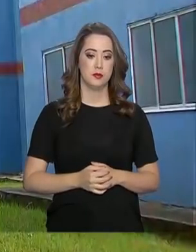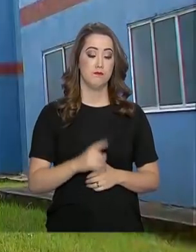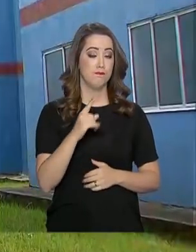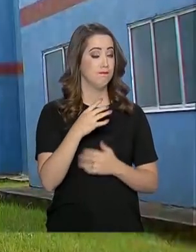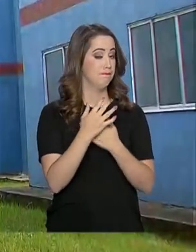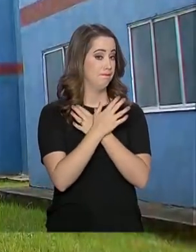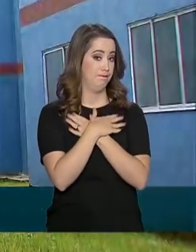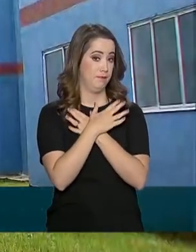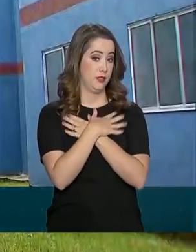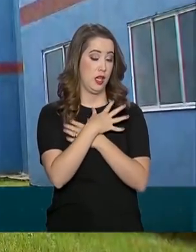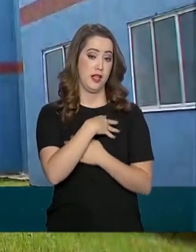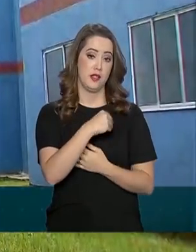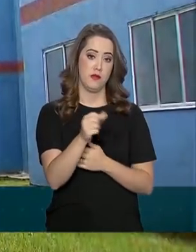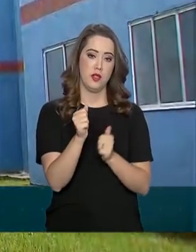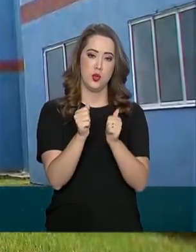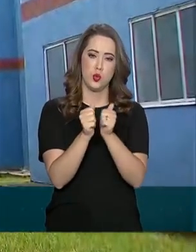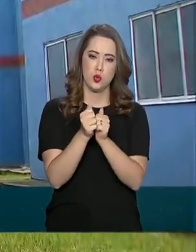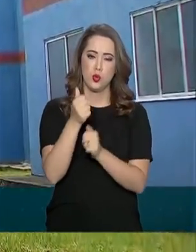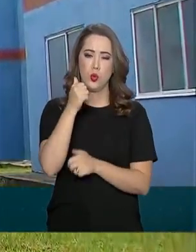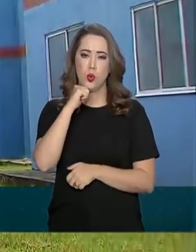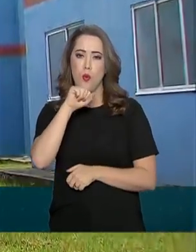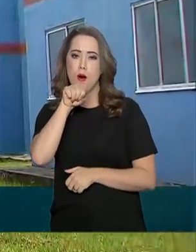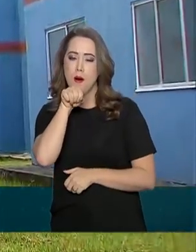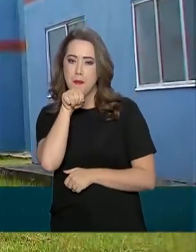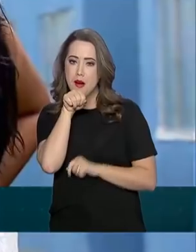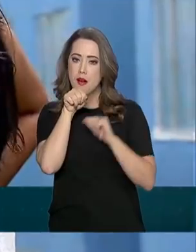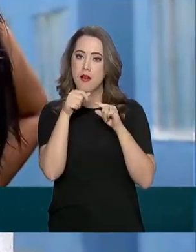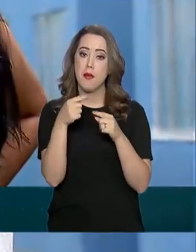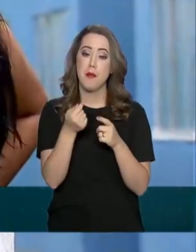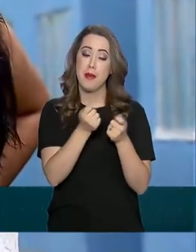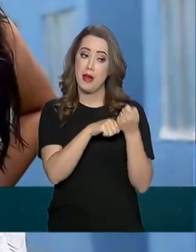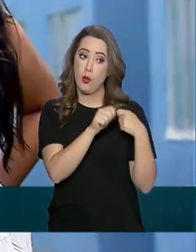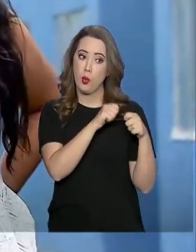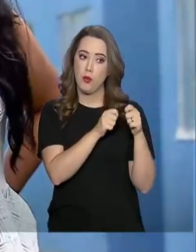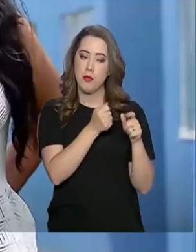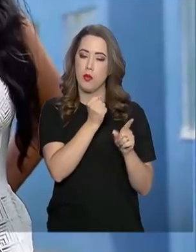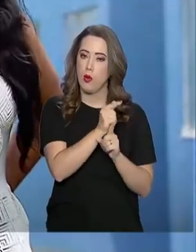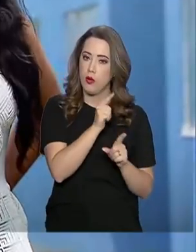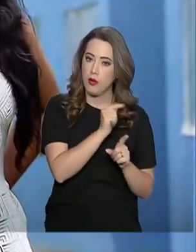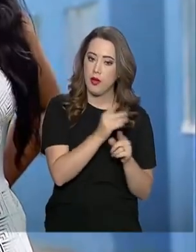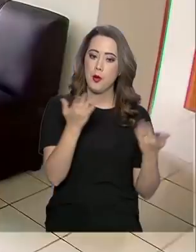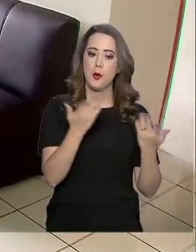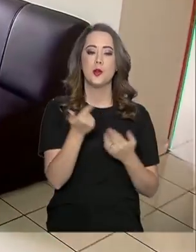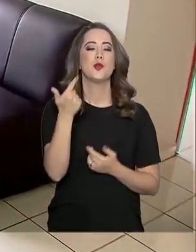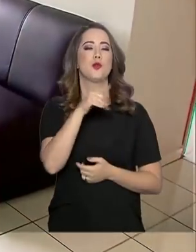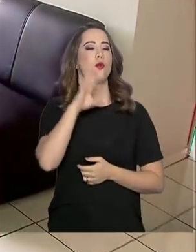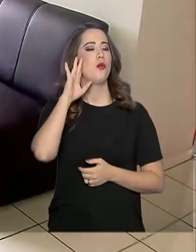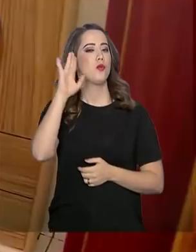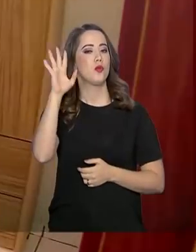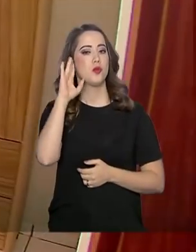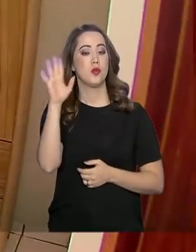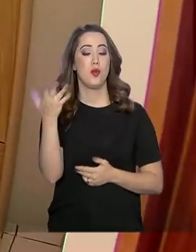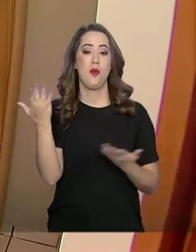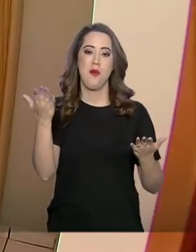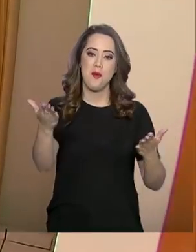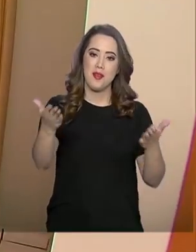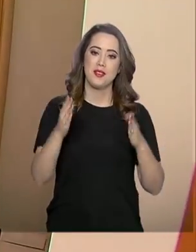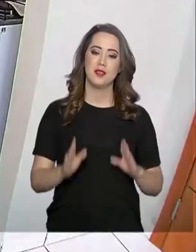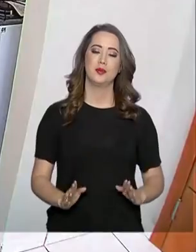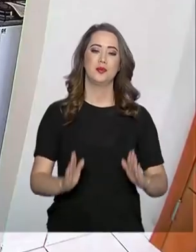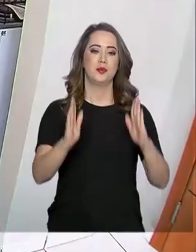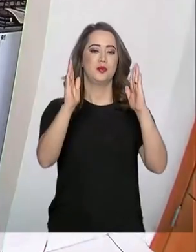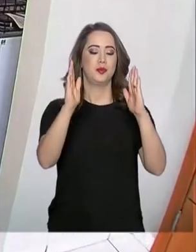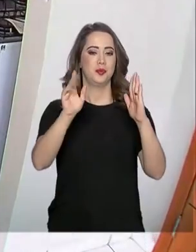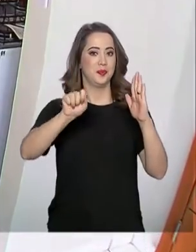Desempregada e com as filhas morando com a mãe para economizar no aluguel, Cintia agora pode voltar a sonhar. Ela recebeu hoje um apartamento do